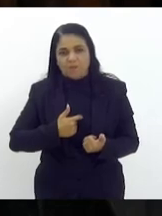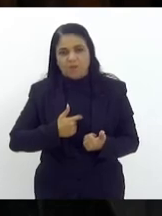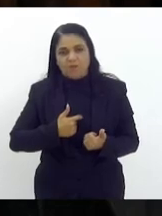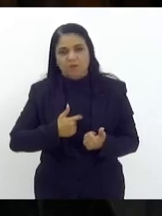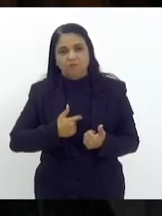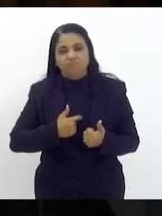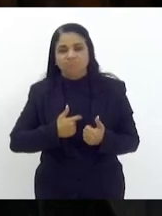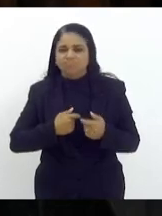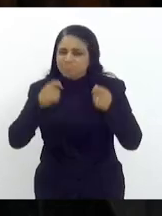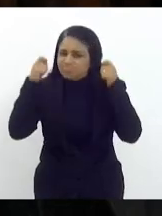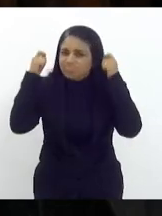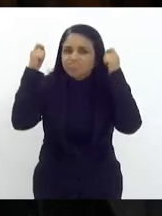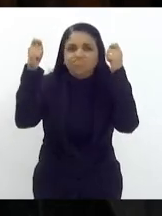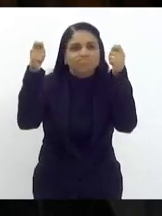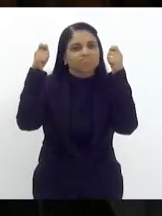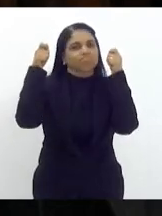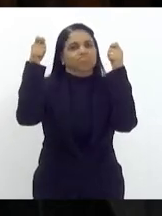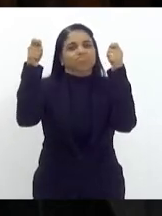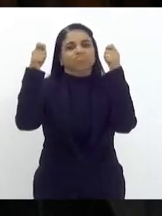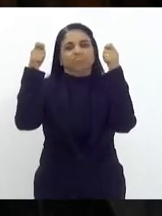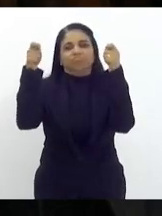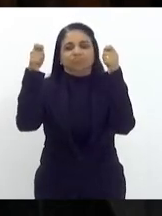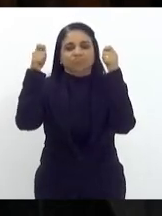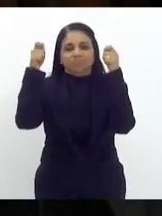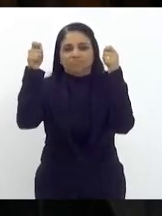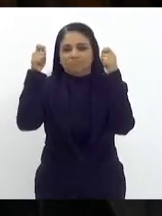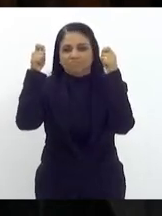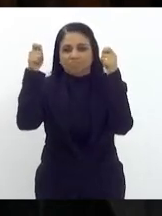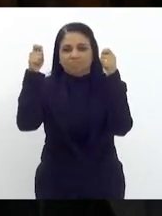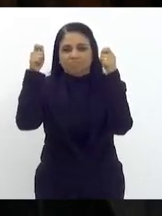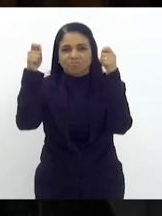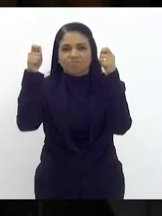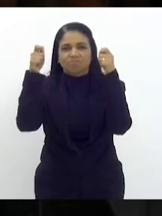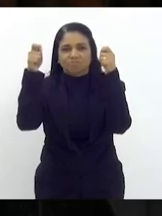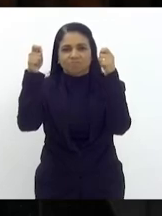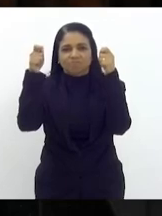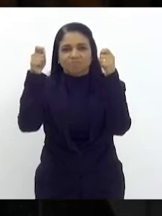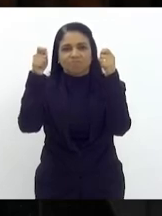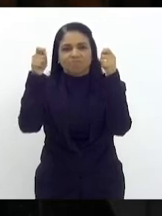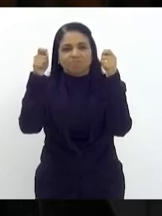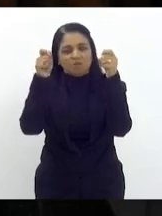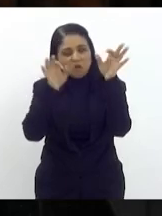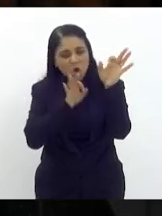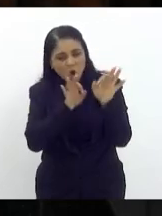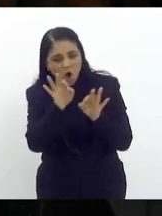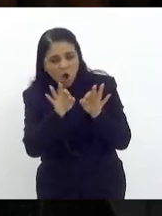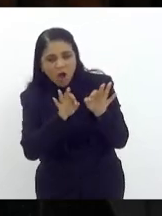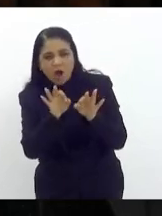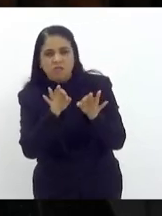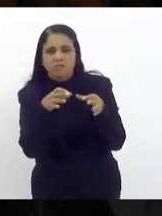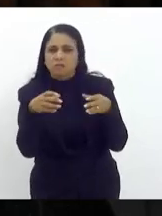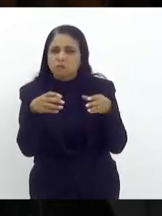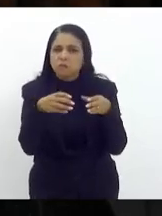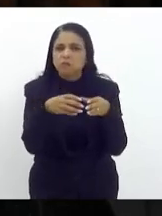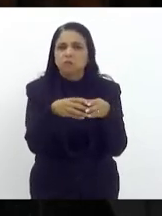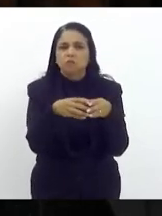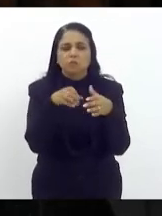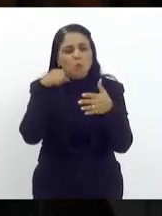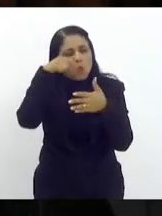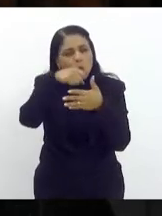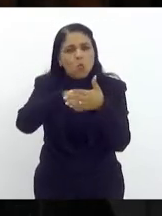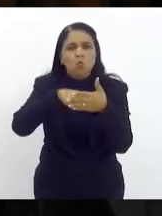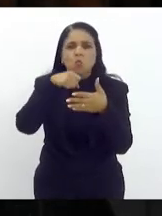reivindicações daqueles que de forma orgânica e lúcida lutam